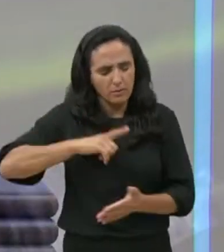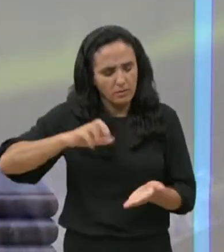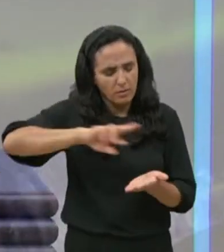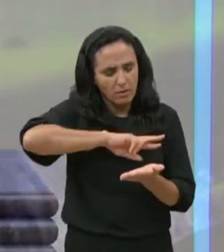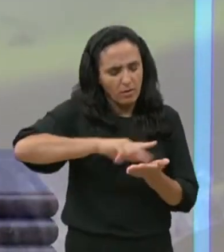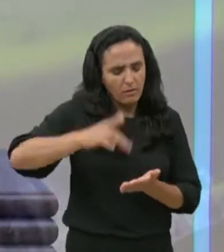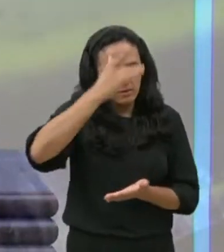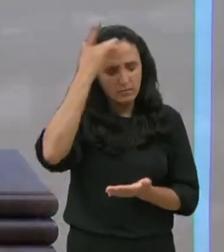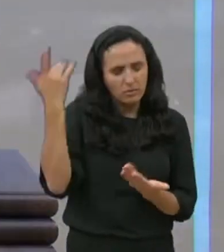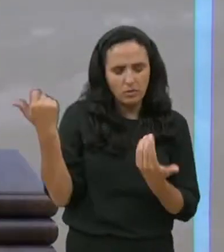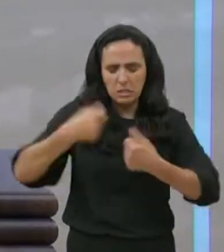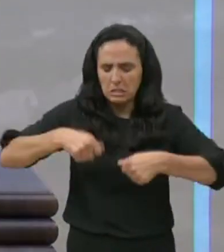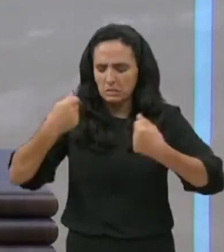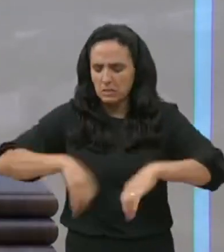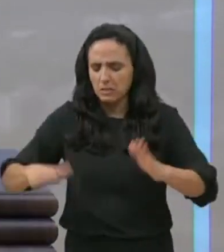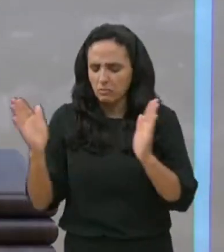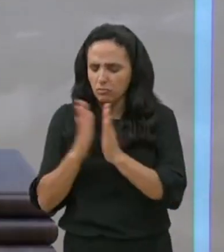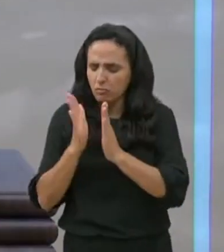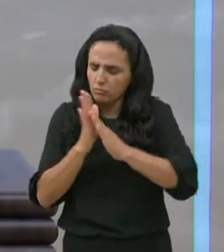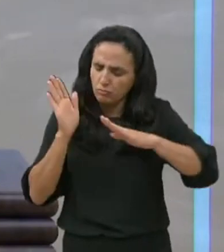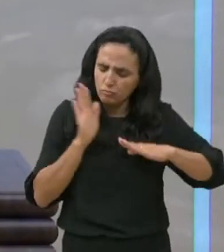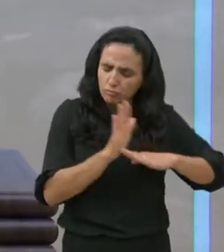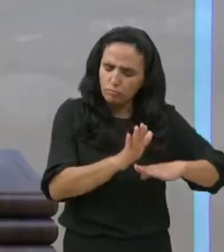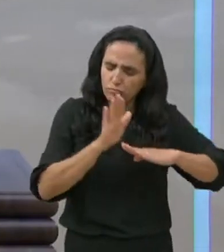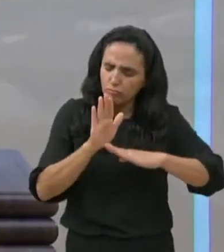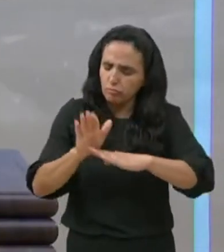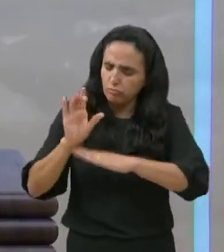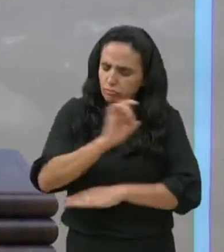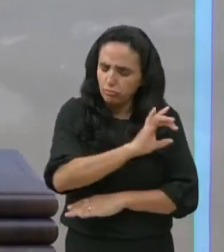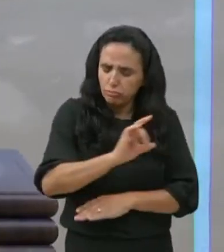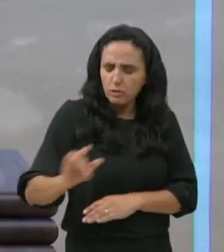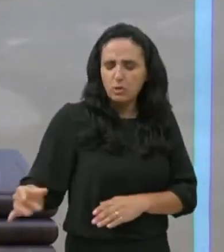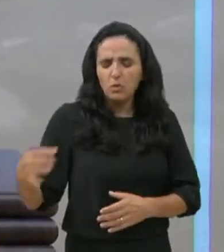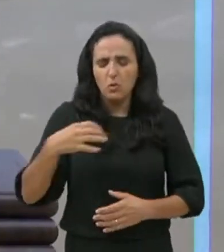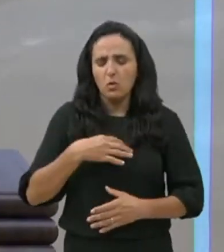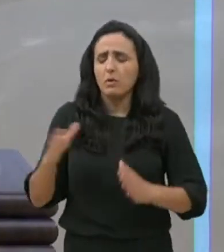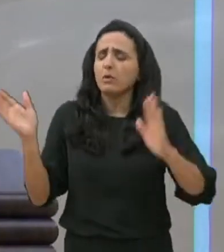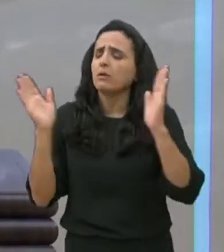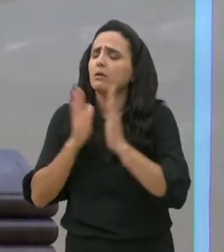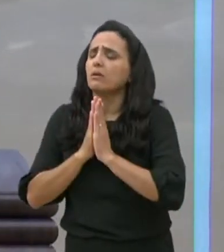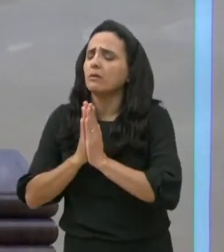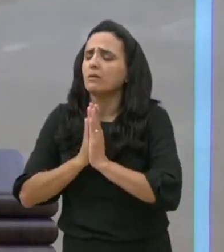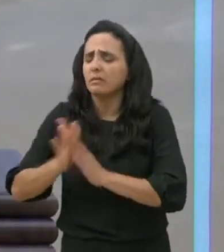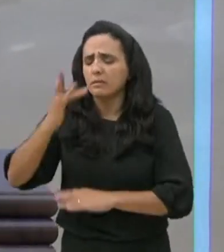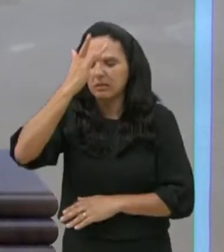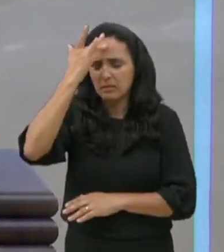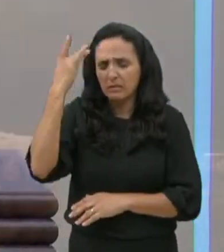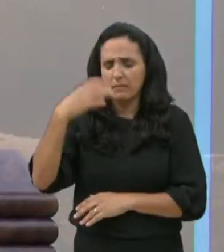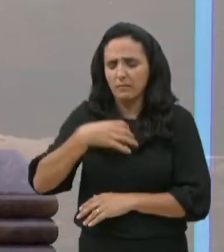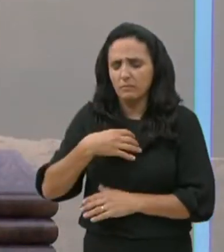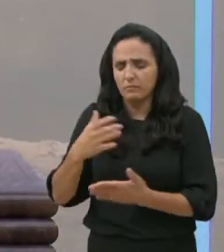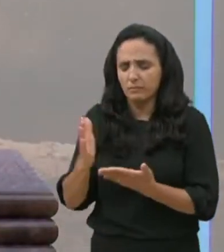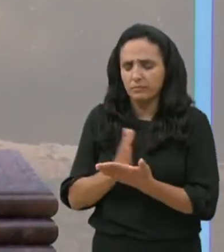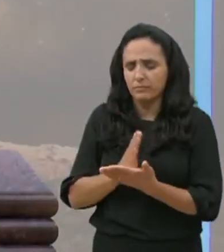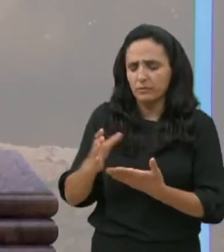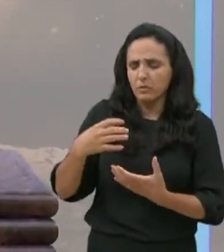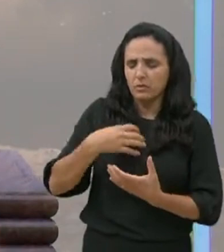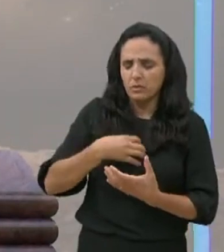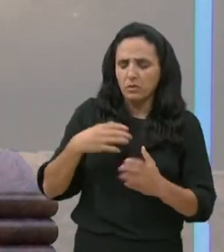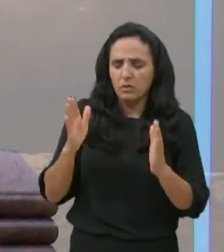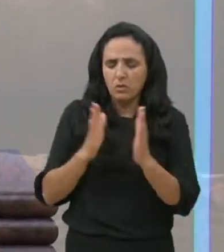precisando, Senhor, de libertação completa, pessoas que estão vivendo nas drogas, meu Pai,